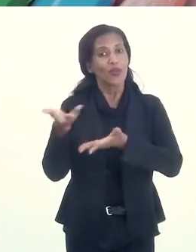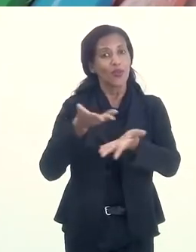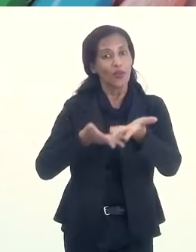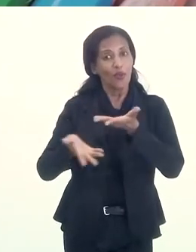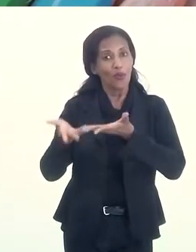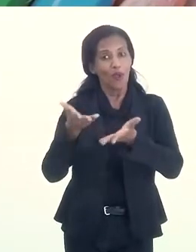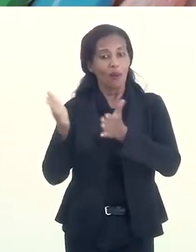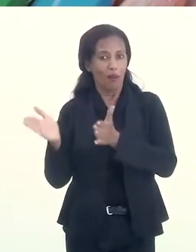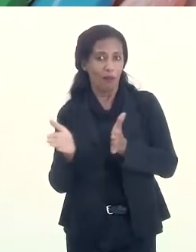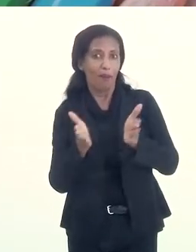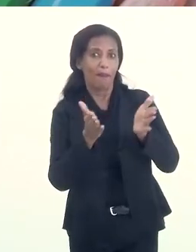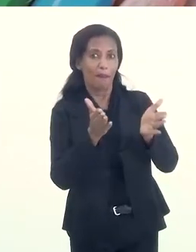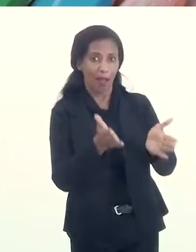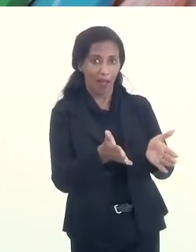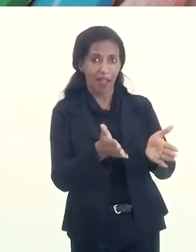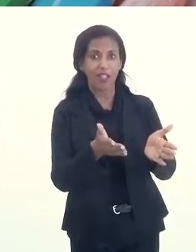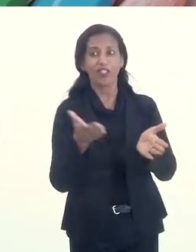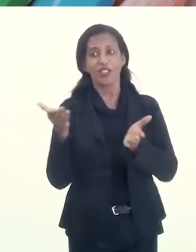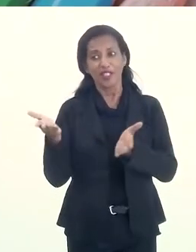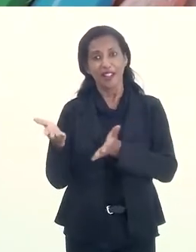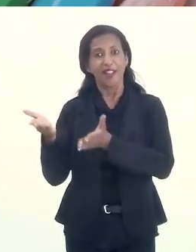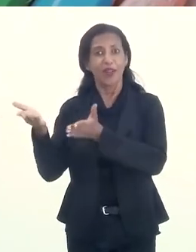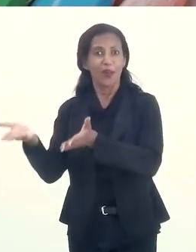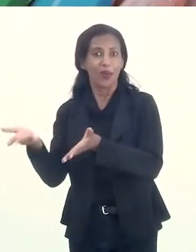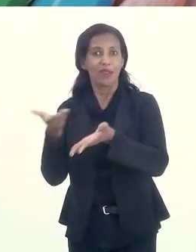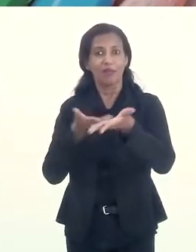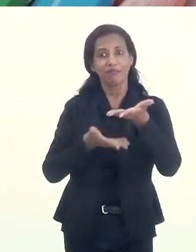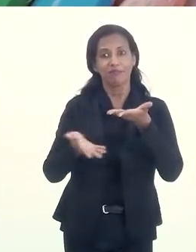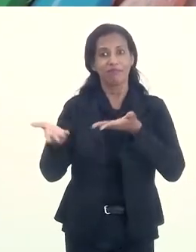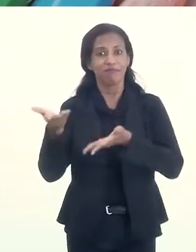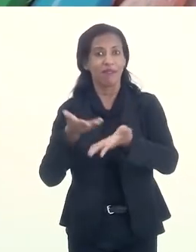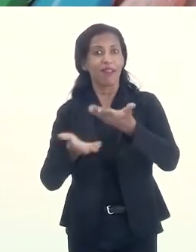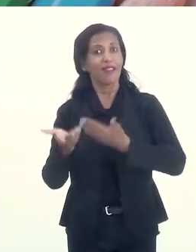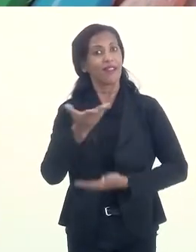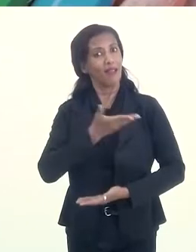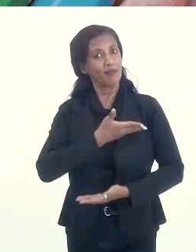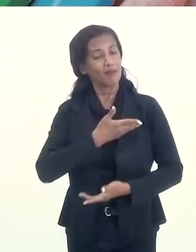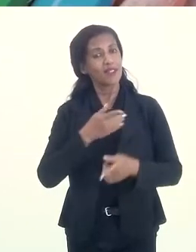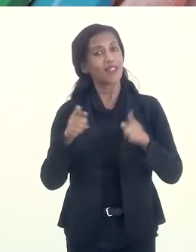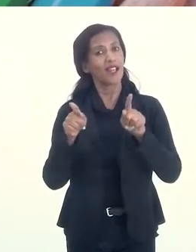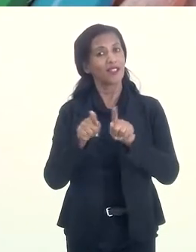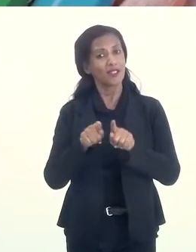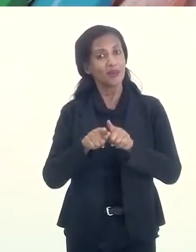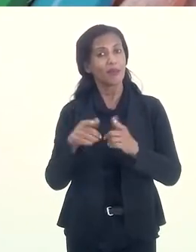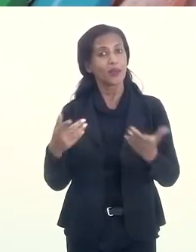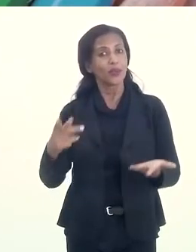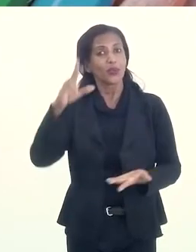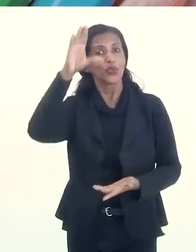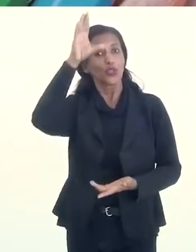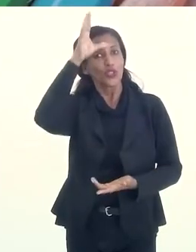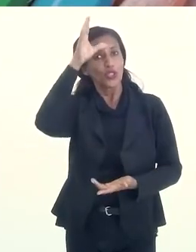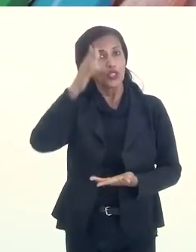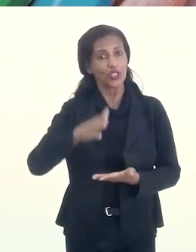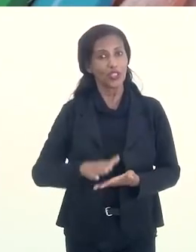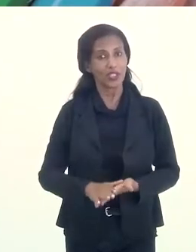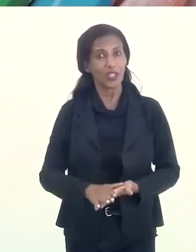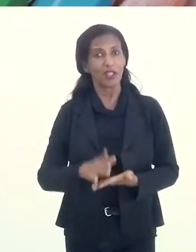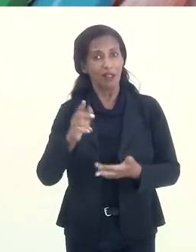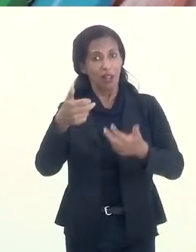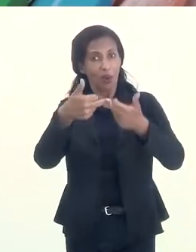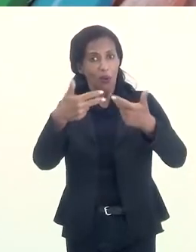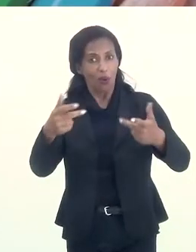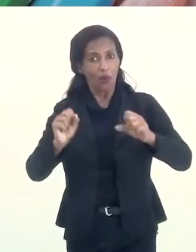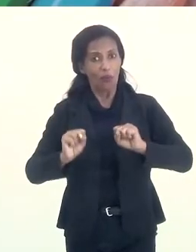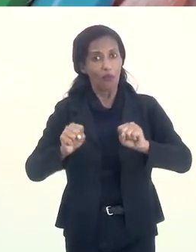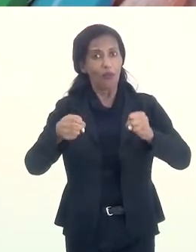colaborava uma parte e ela outra, e na amizade também, com a sua tia, você traz